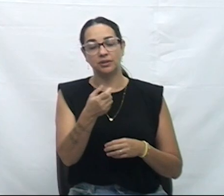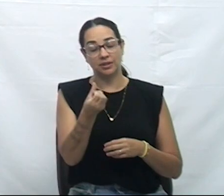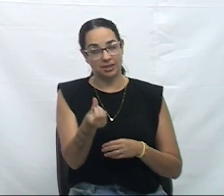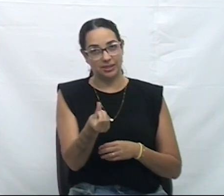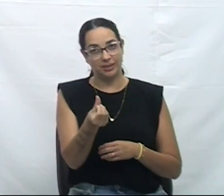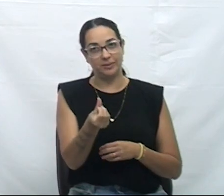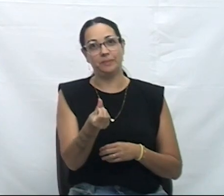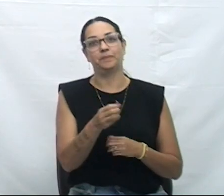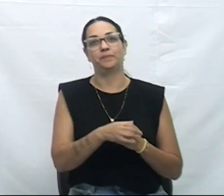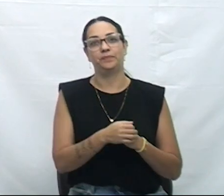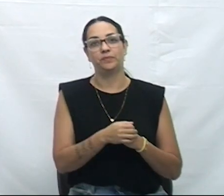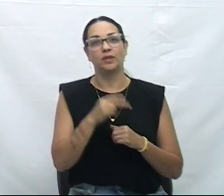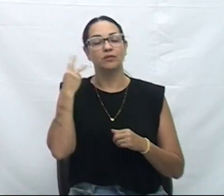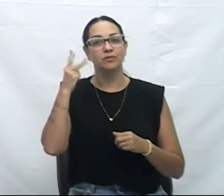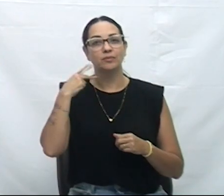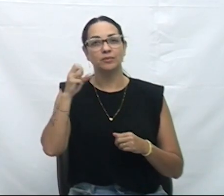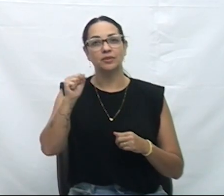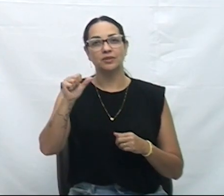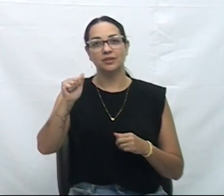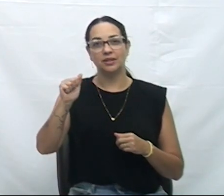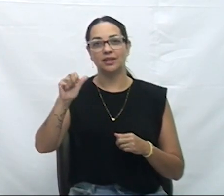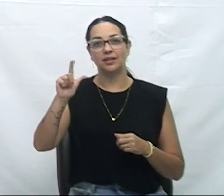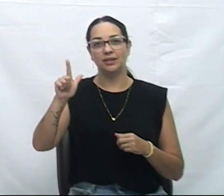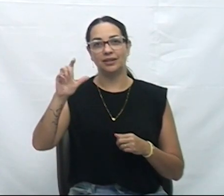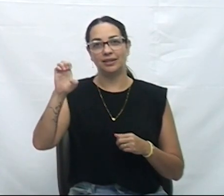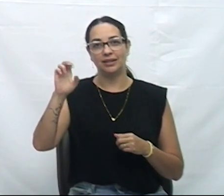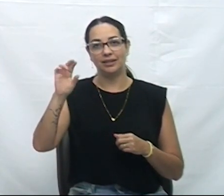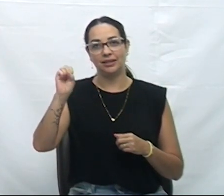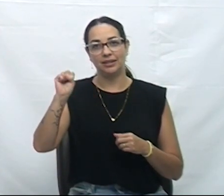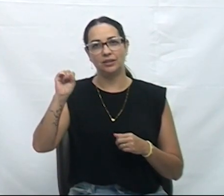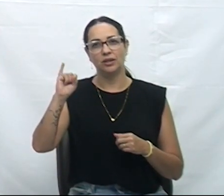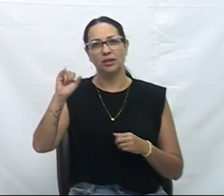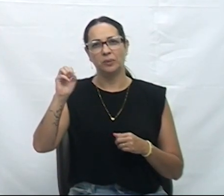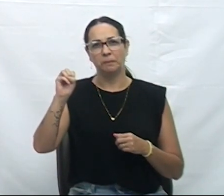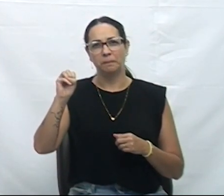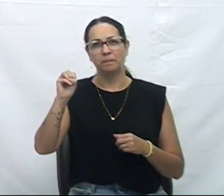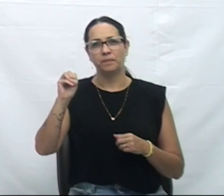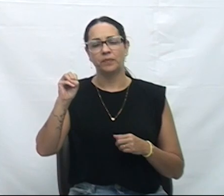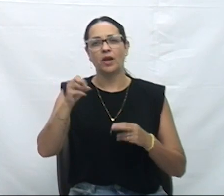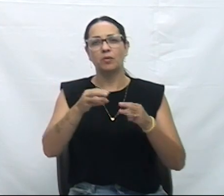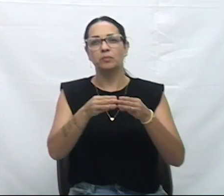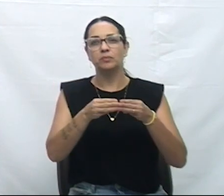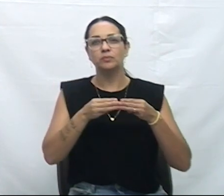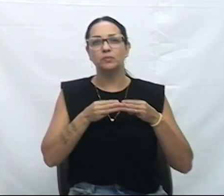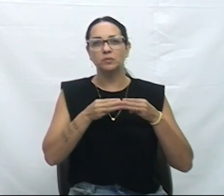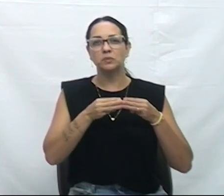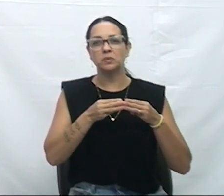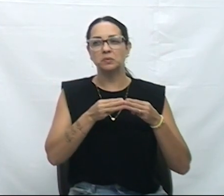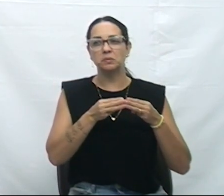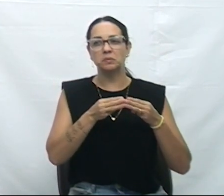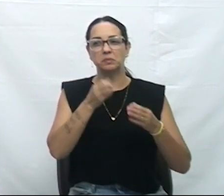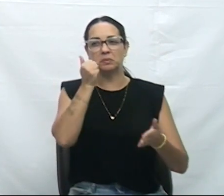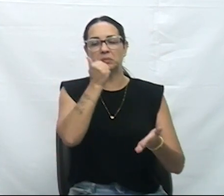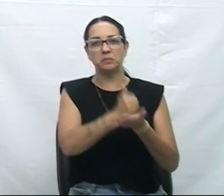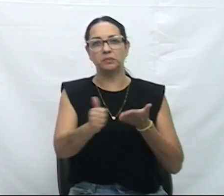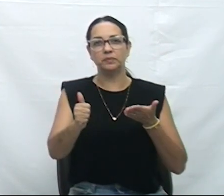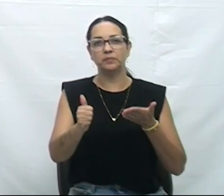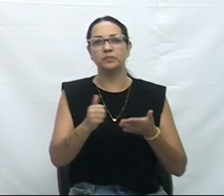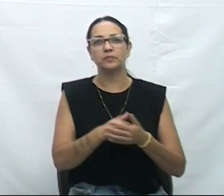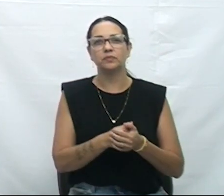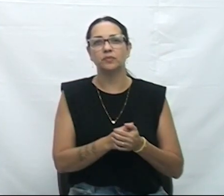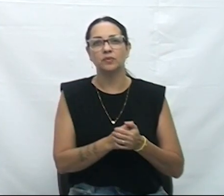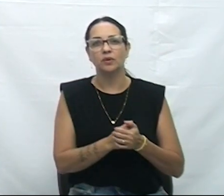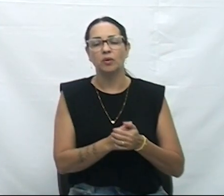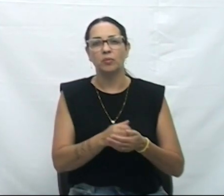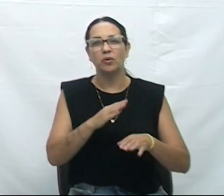autoria do vereador Salésio Lima, moção de repúdio pelo aumento de 16,08% nas tarifas